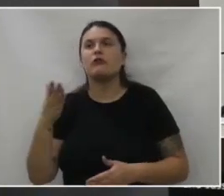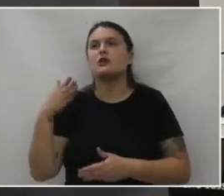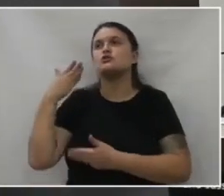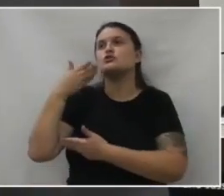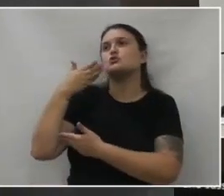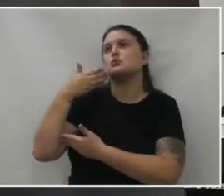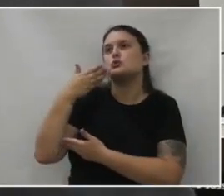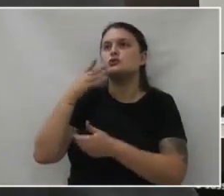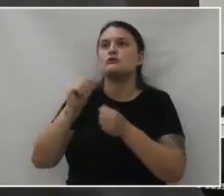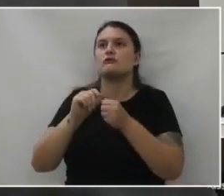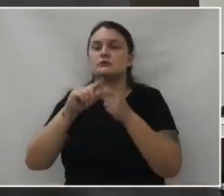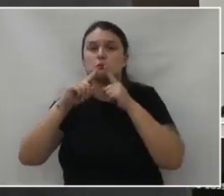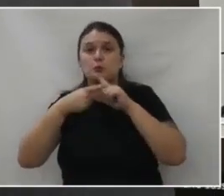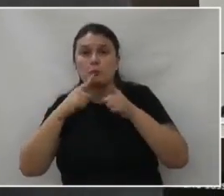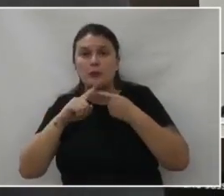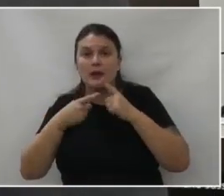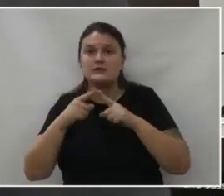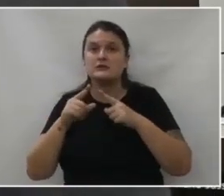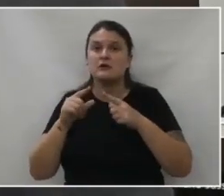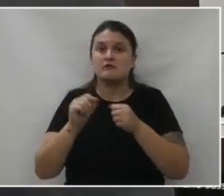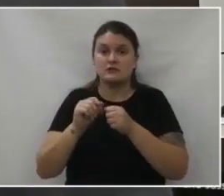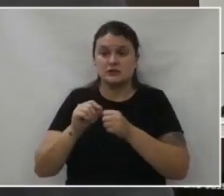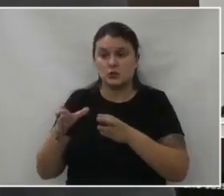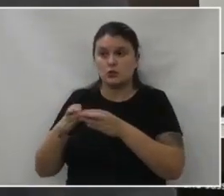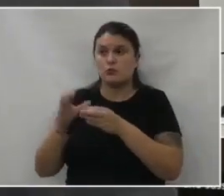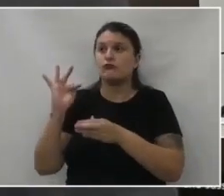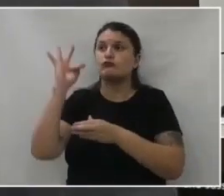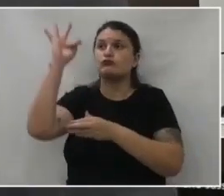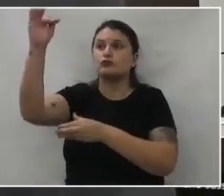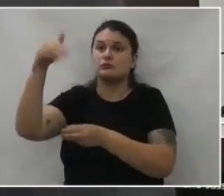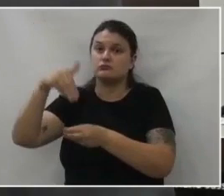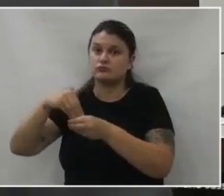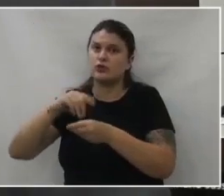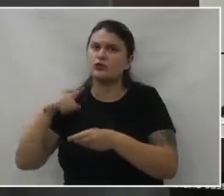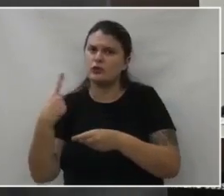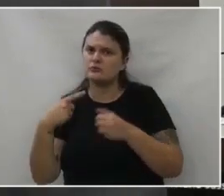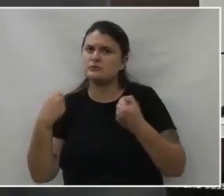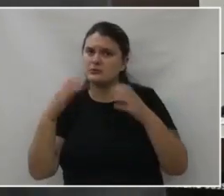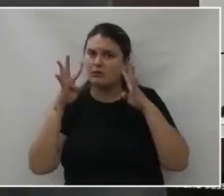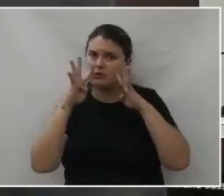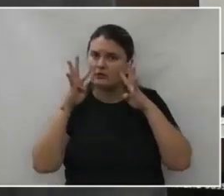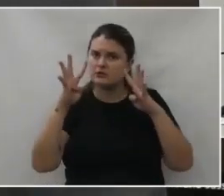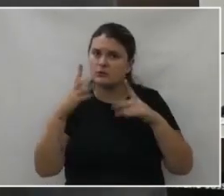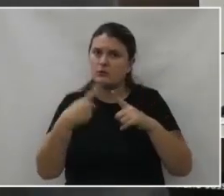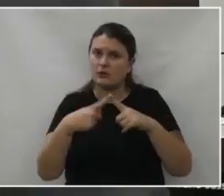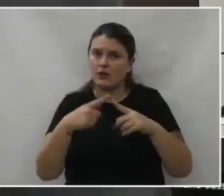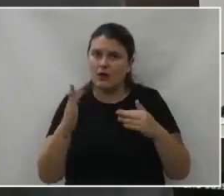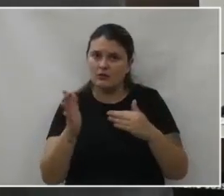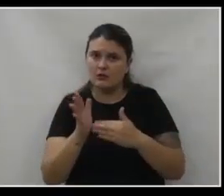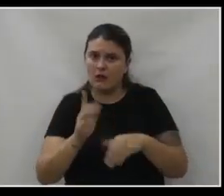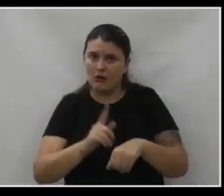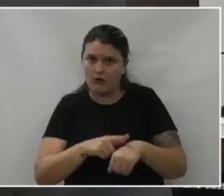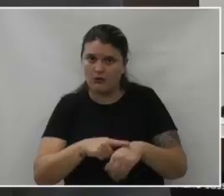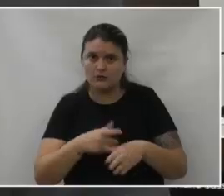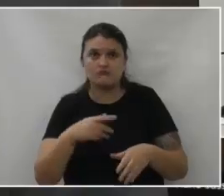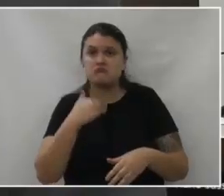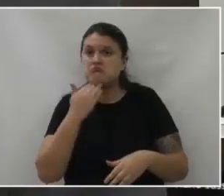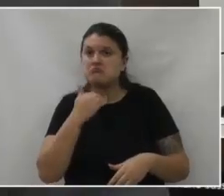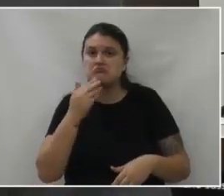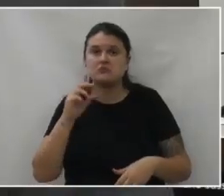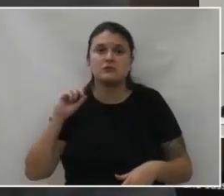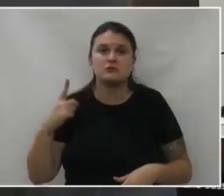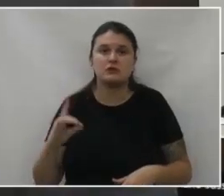discursos e promessas para que formem as suas bases para a próxima eleição. Então temos que prestar atenção porque até o momento nenhum deputado